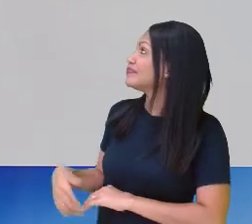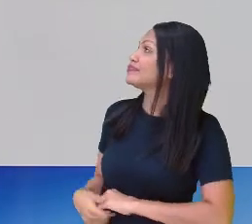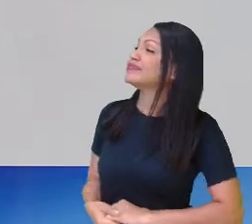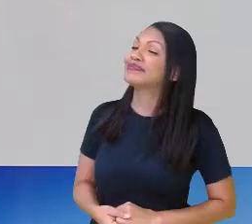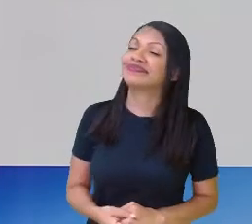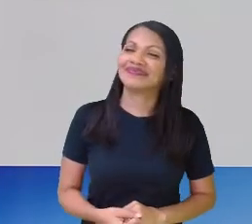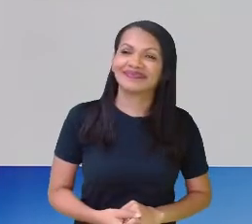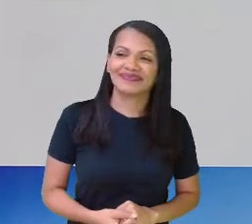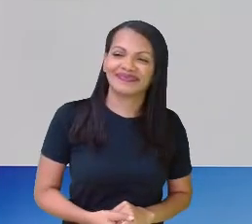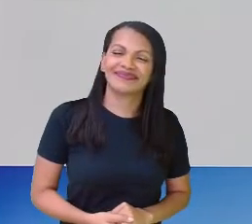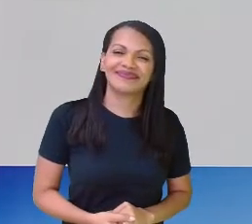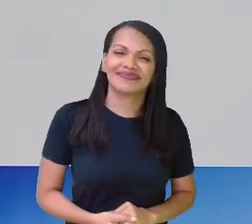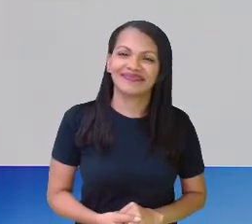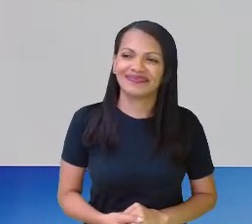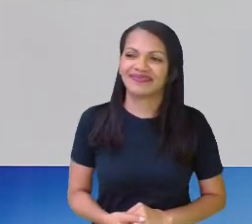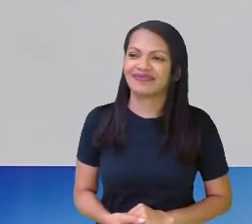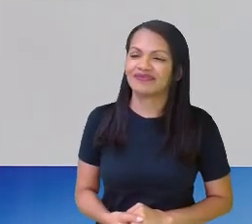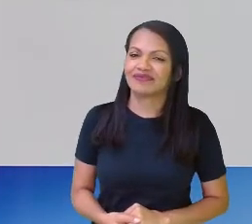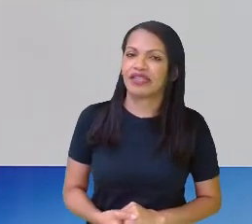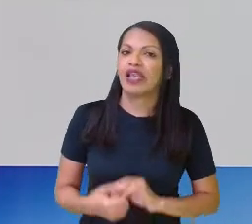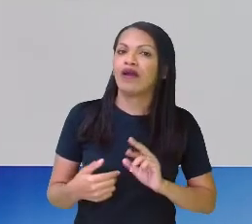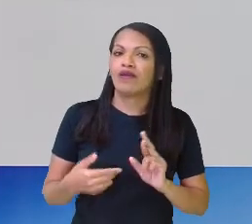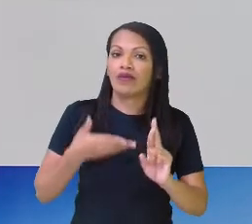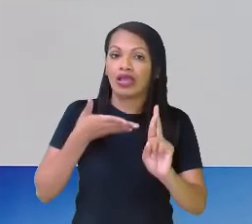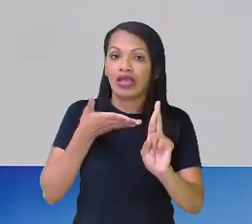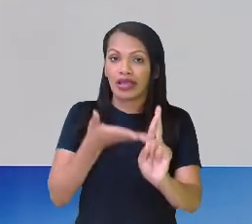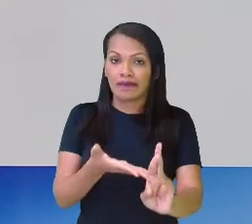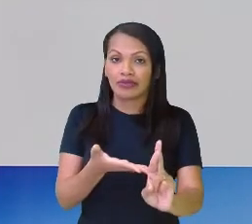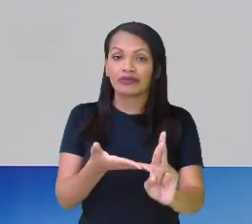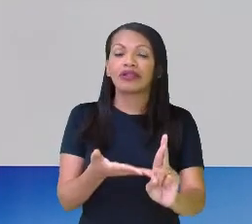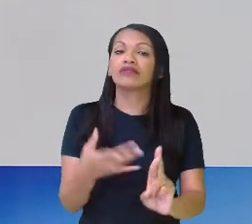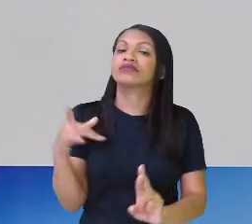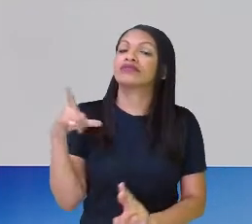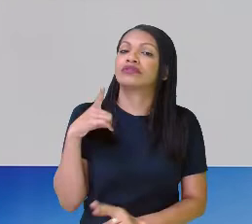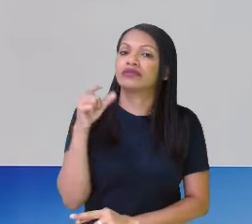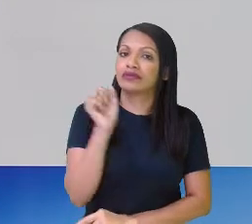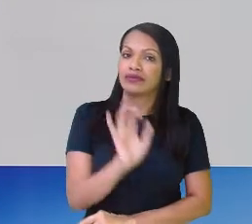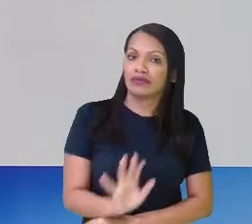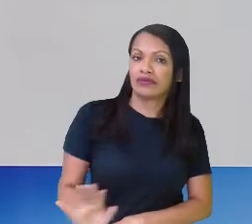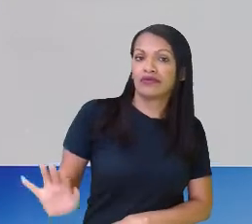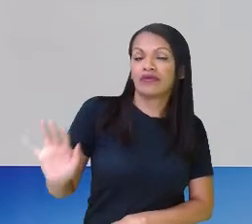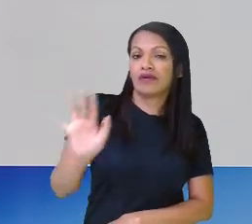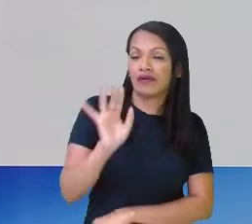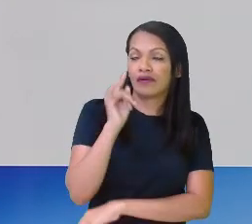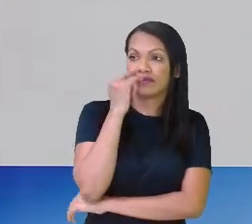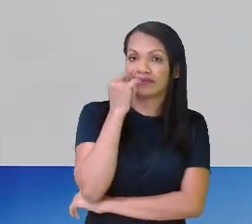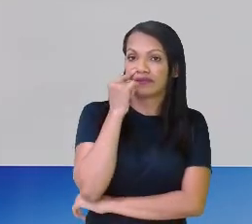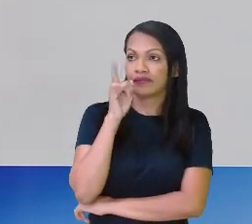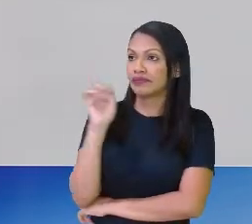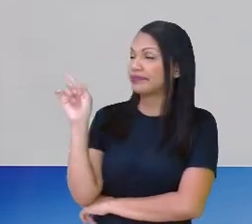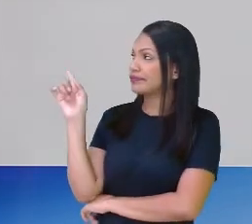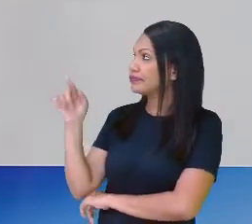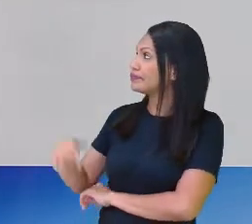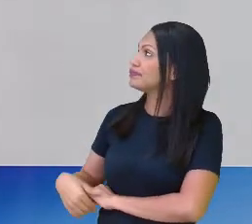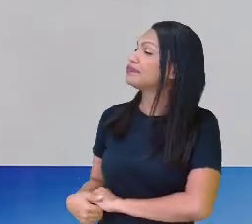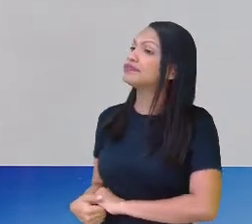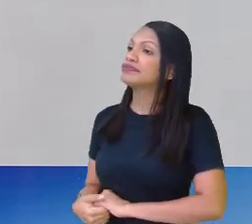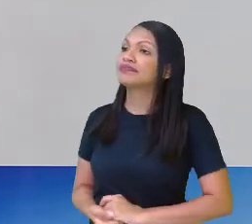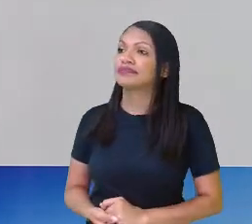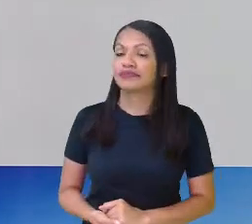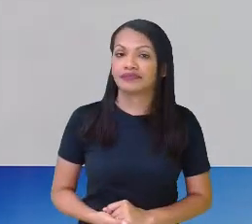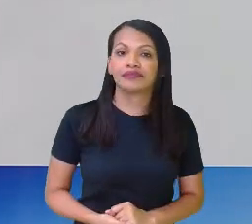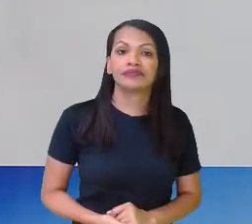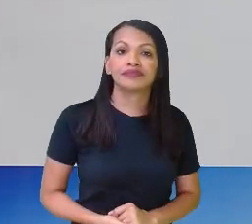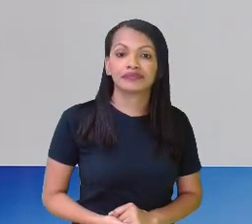Vou trazer exatamente a representação que está na imagem. Eu tenho o inteiro aí. E no outro lado, esse